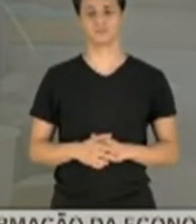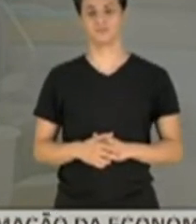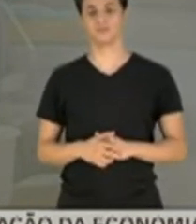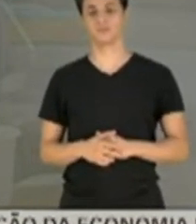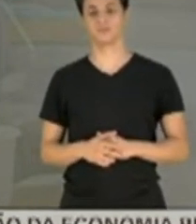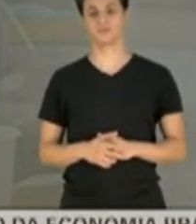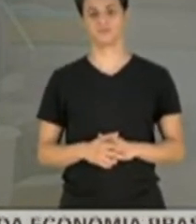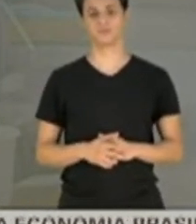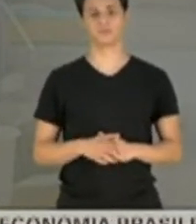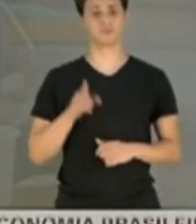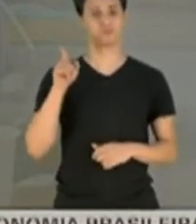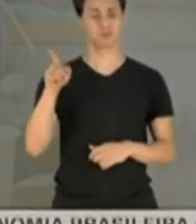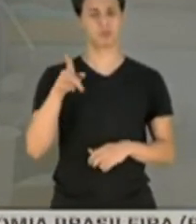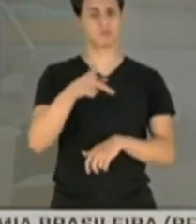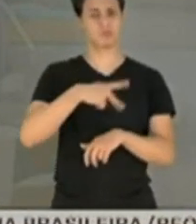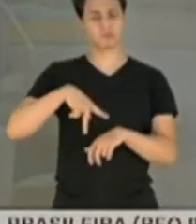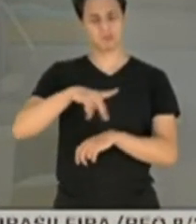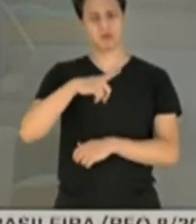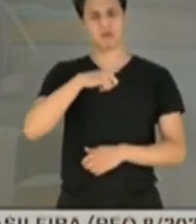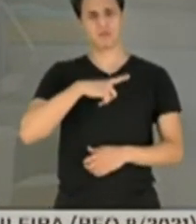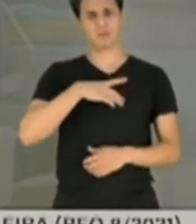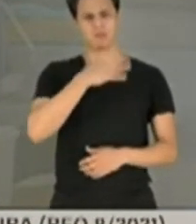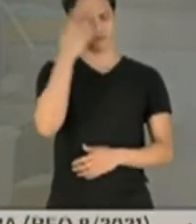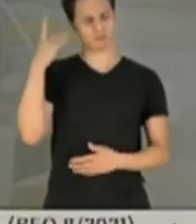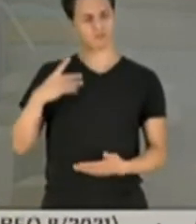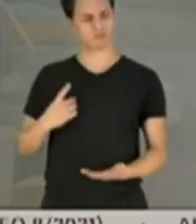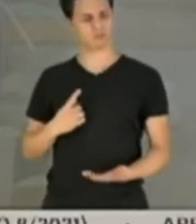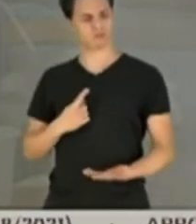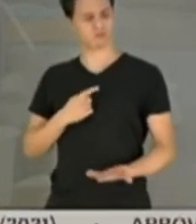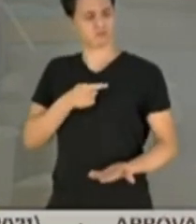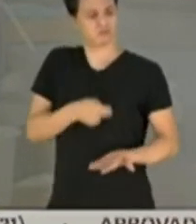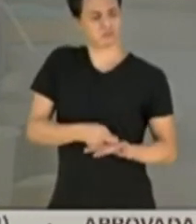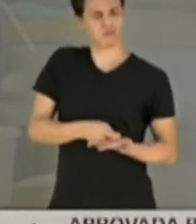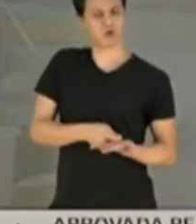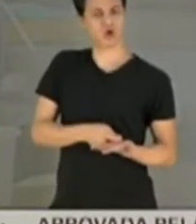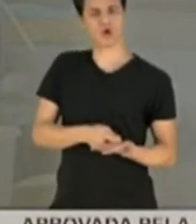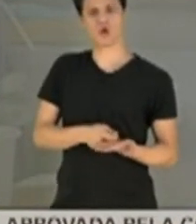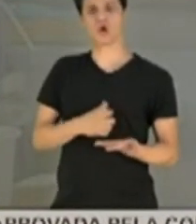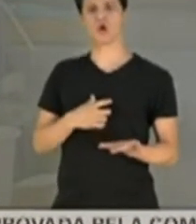por ditadores, por comunistas,